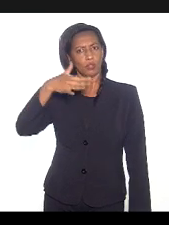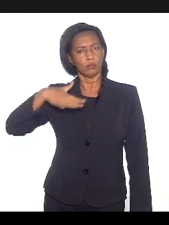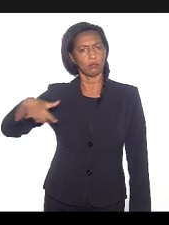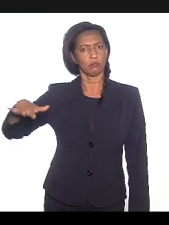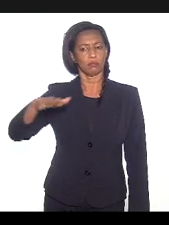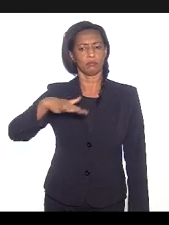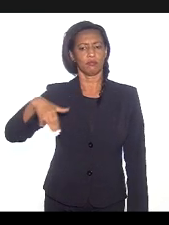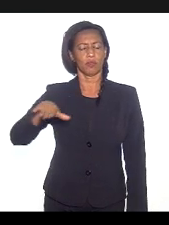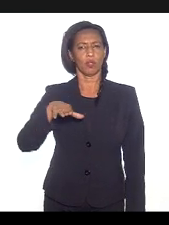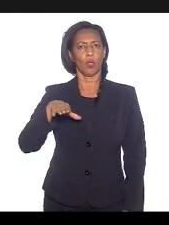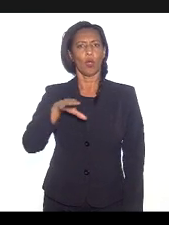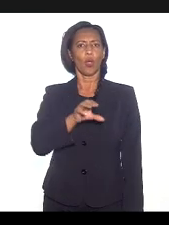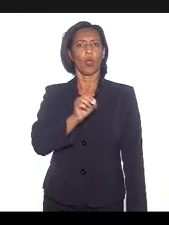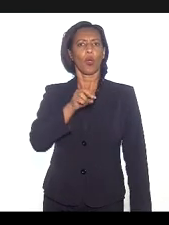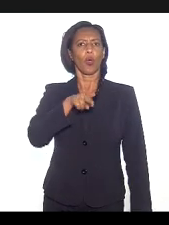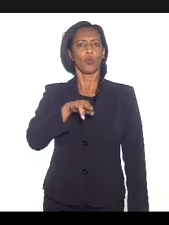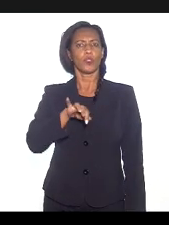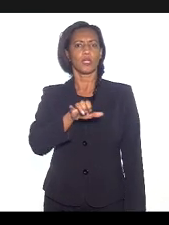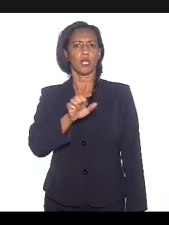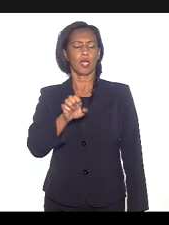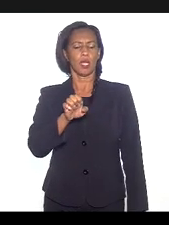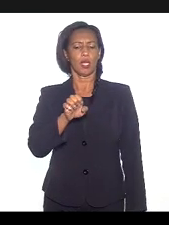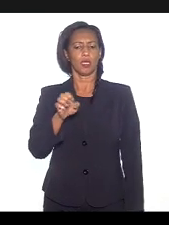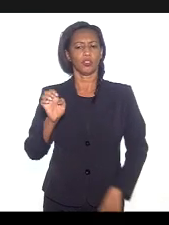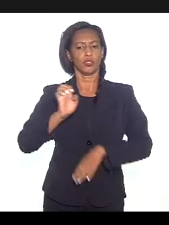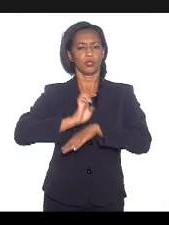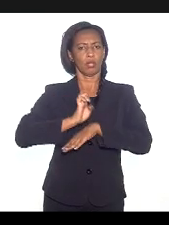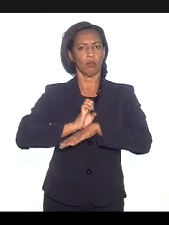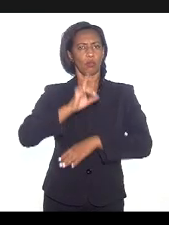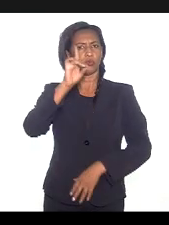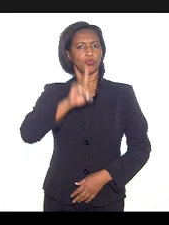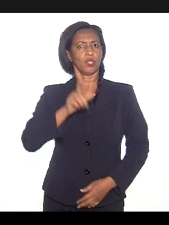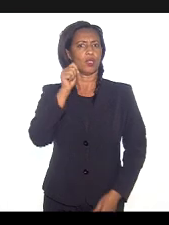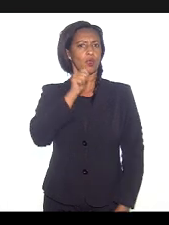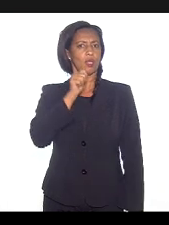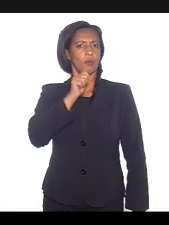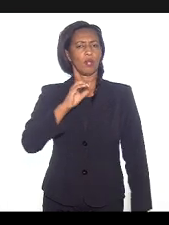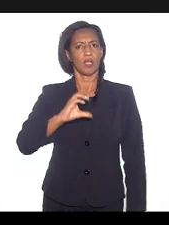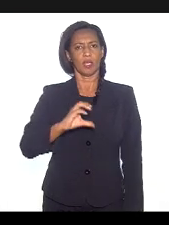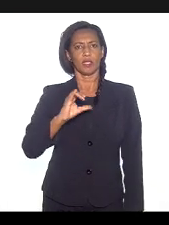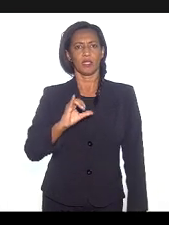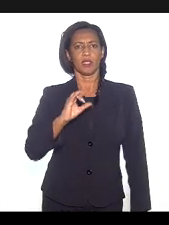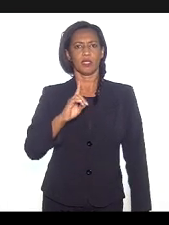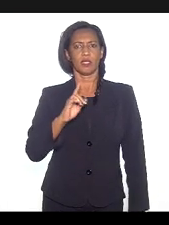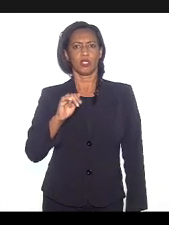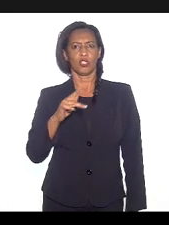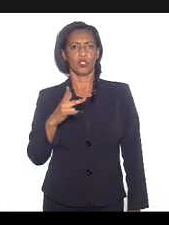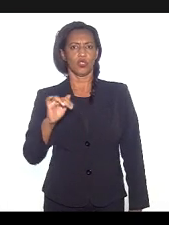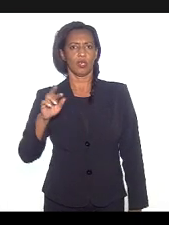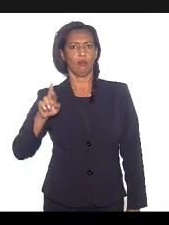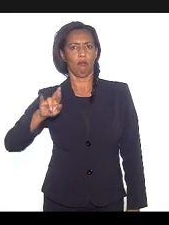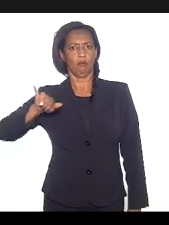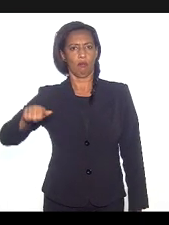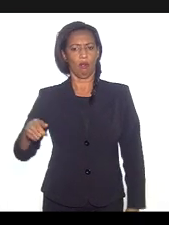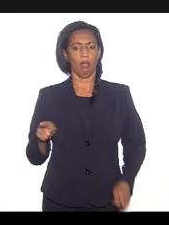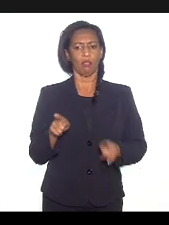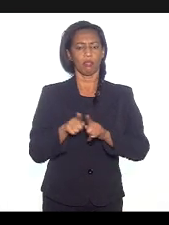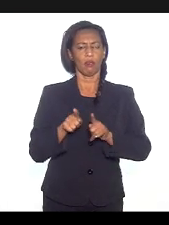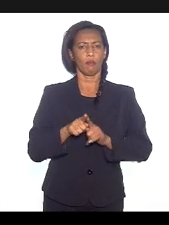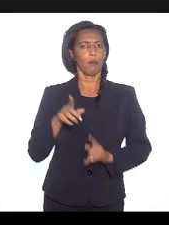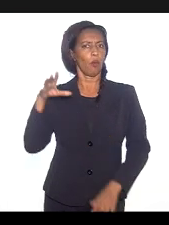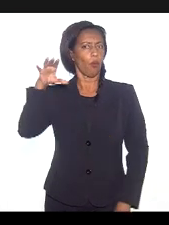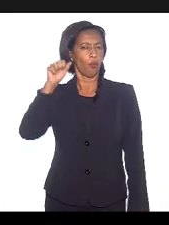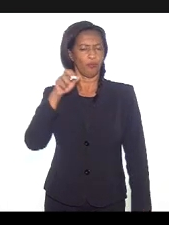e conselheira do Conselho Estadual dos Direitos da Mulher, Cedinha Rijó. E também estaremos ouvindo o padre do